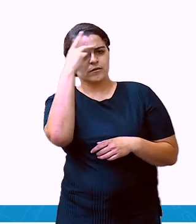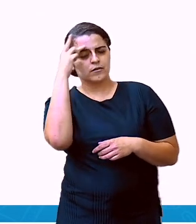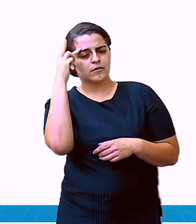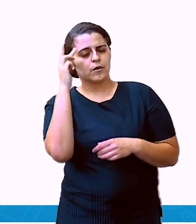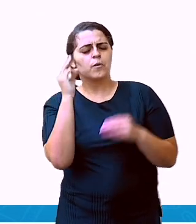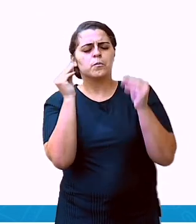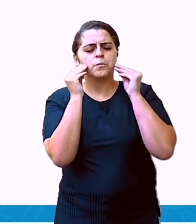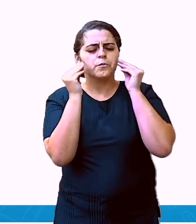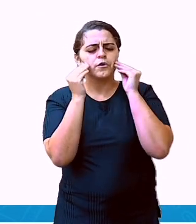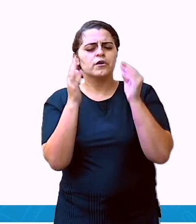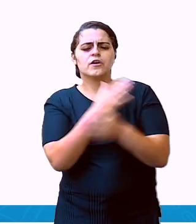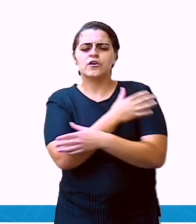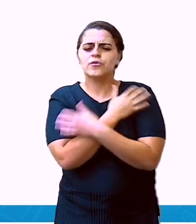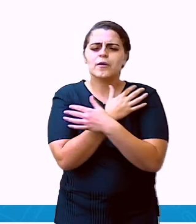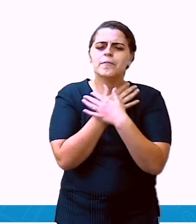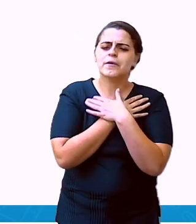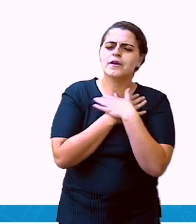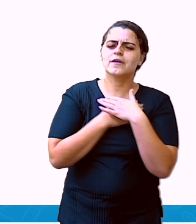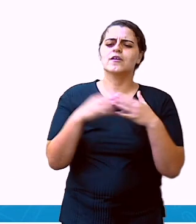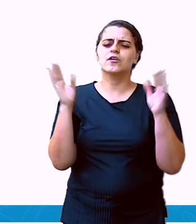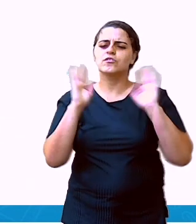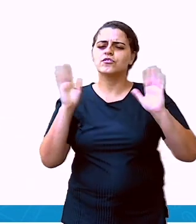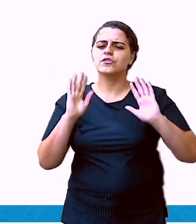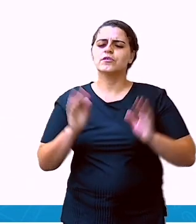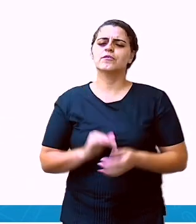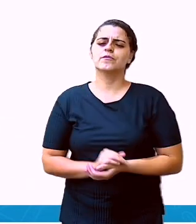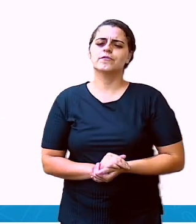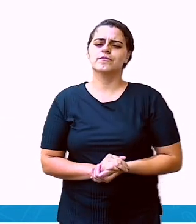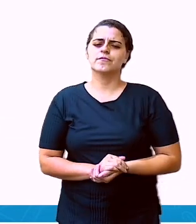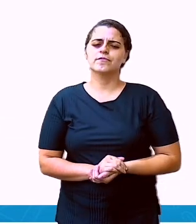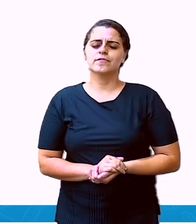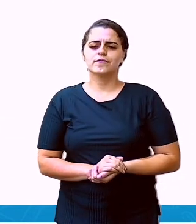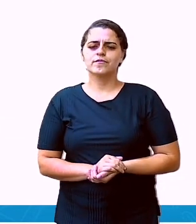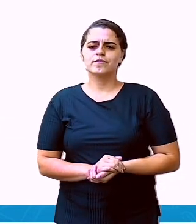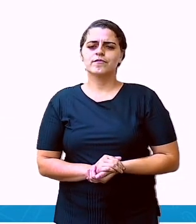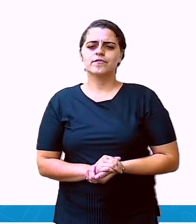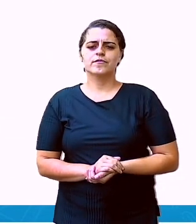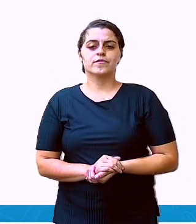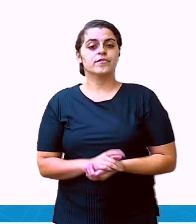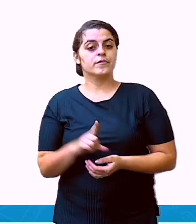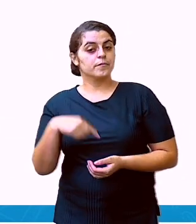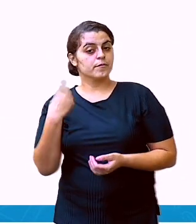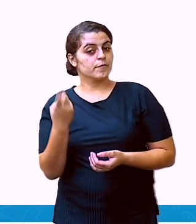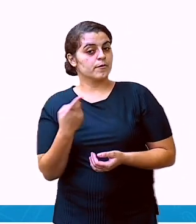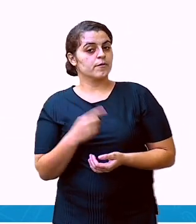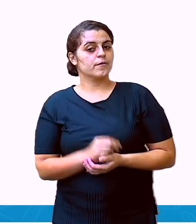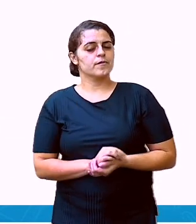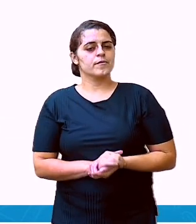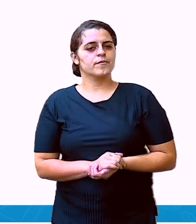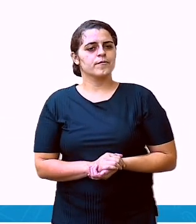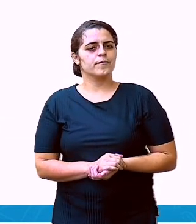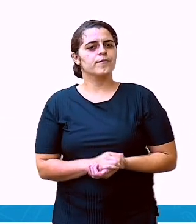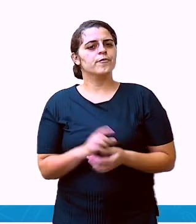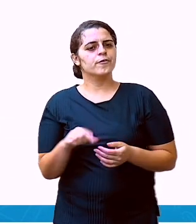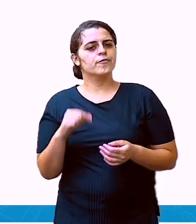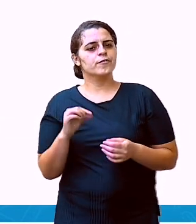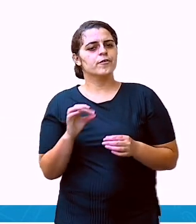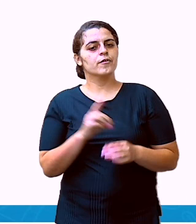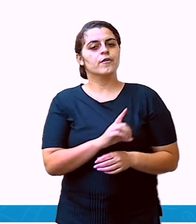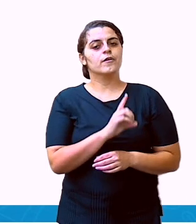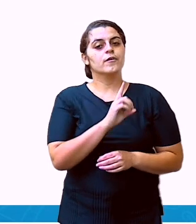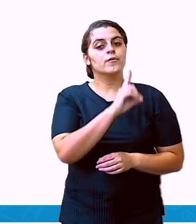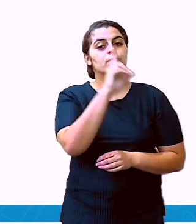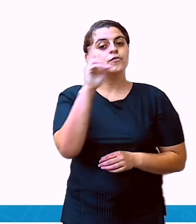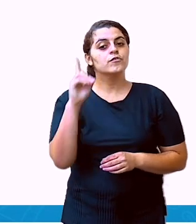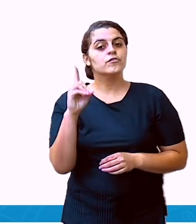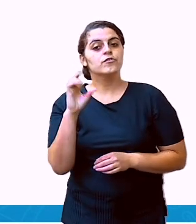Beijo, abraço, tchau. Não é isso mesmo? E por último, você coloque a data.